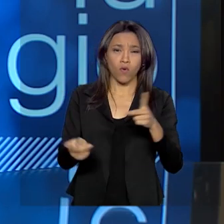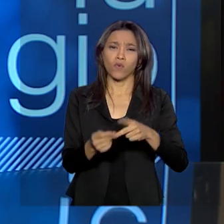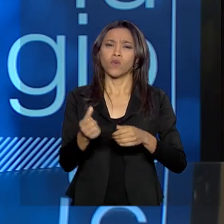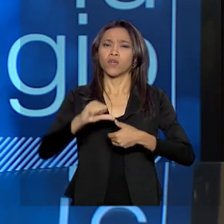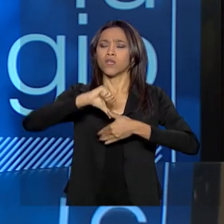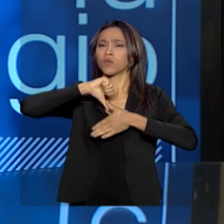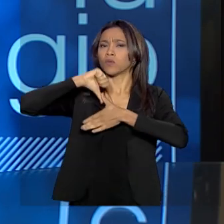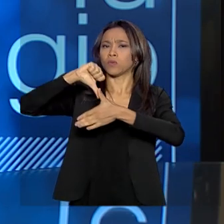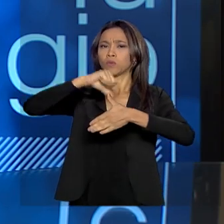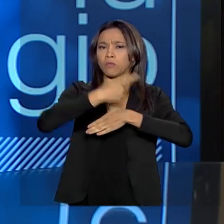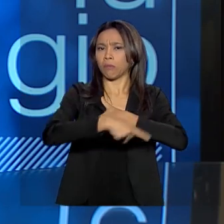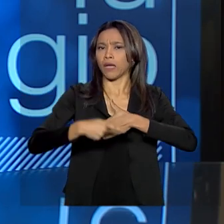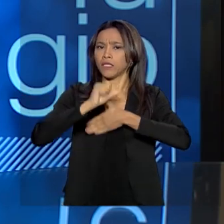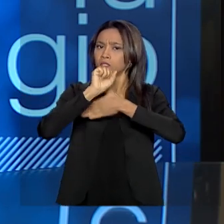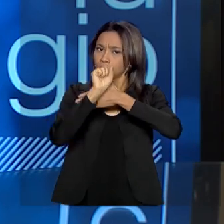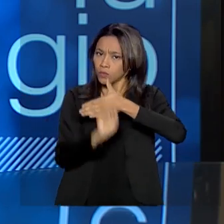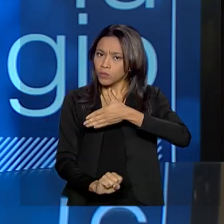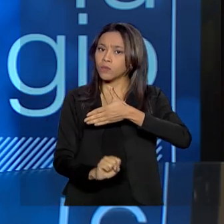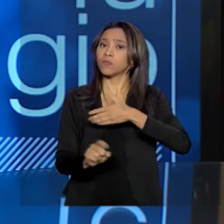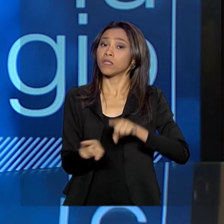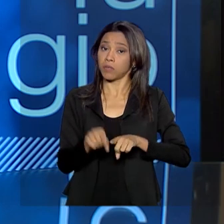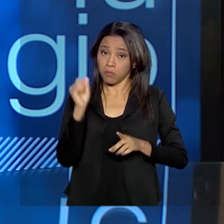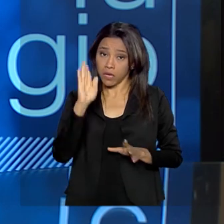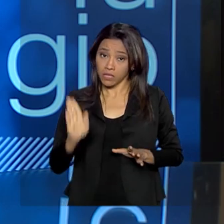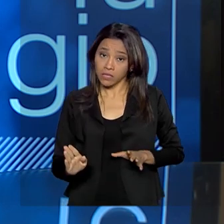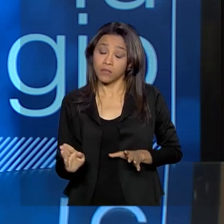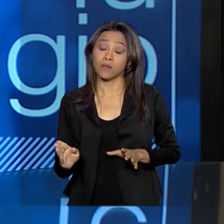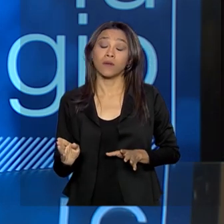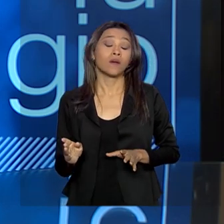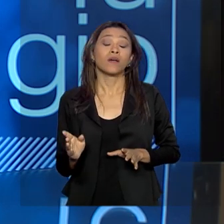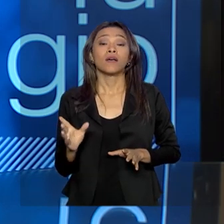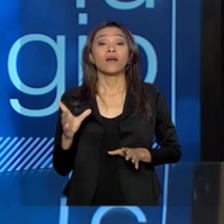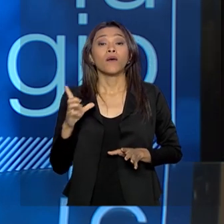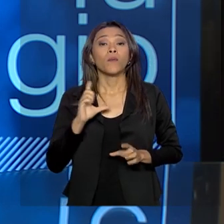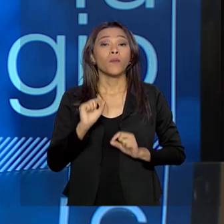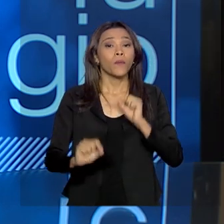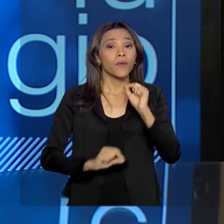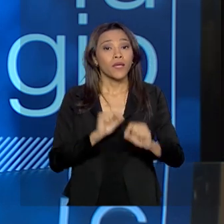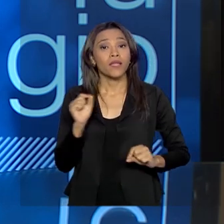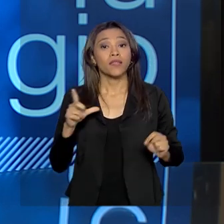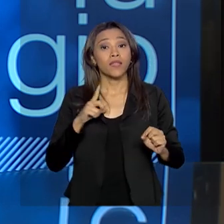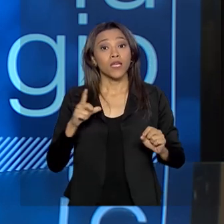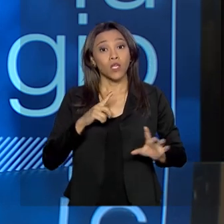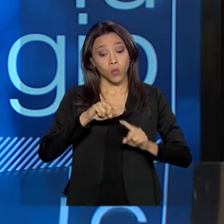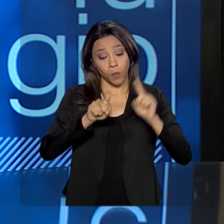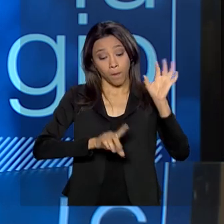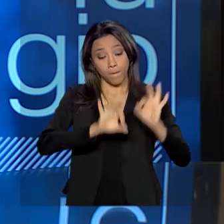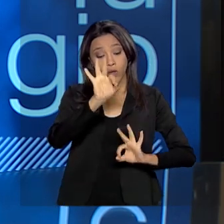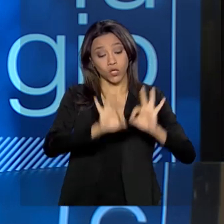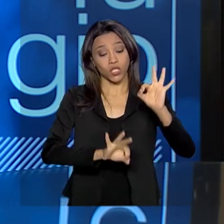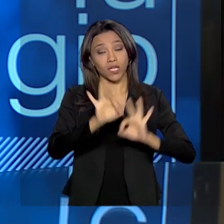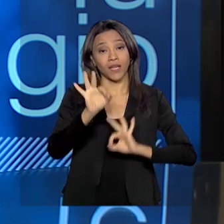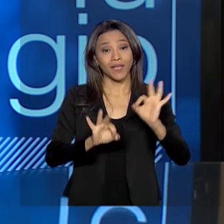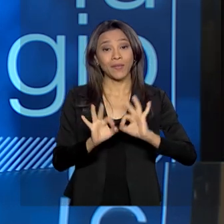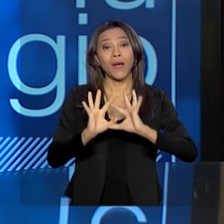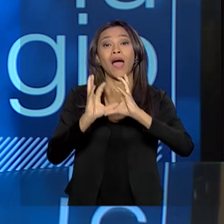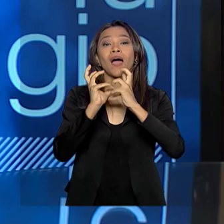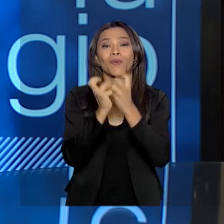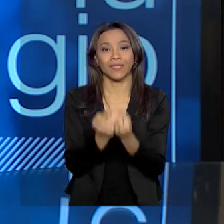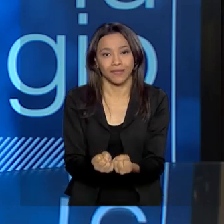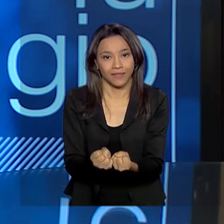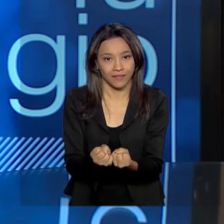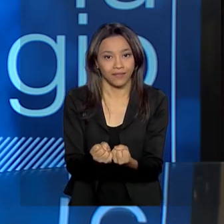estão enfrentando, inclusive o Brasil, o Brasil coloca em prática a operação acolhida e o Ministério da Justiça também está